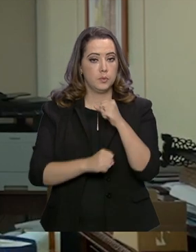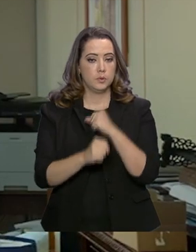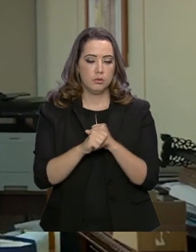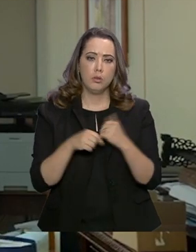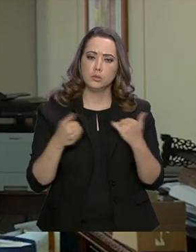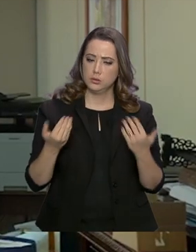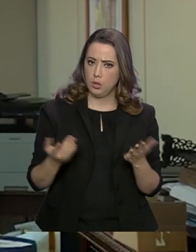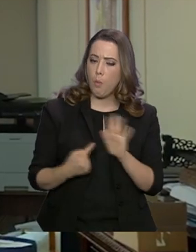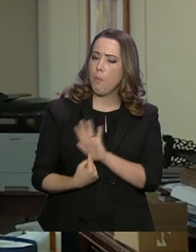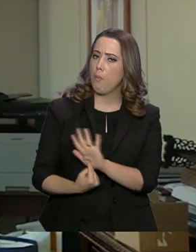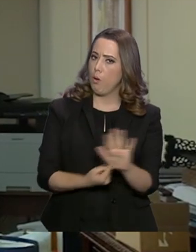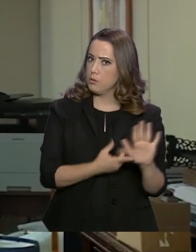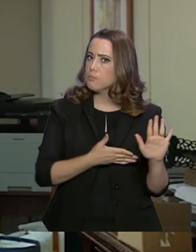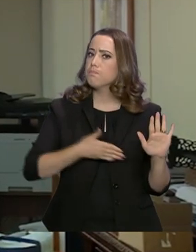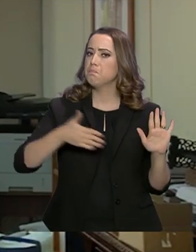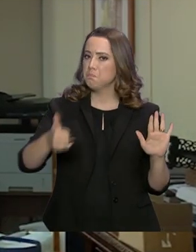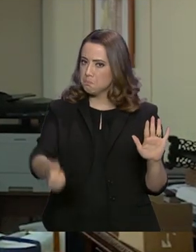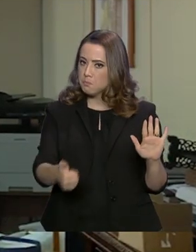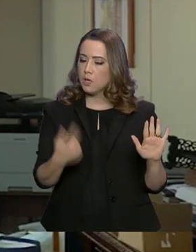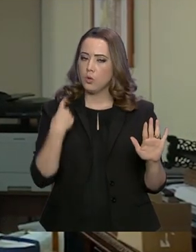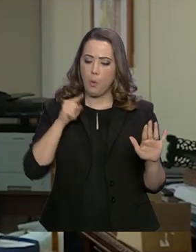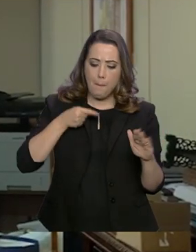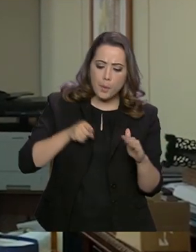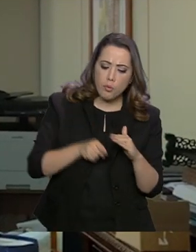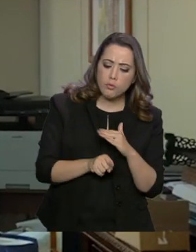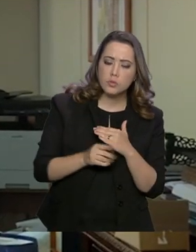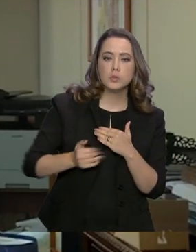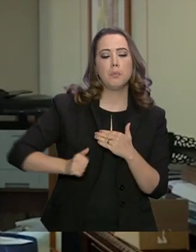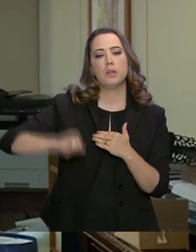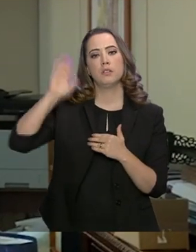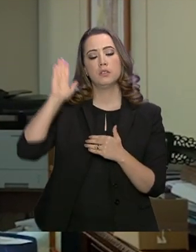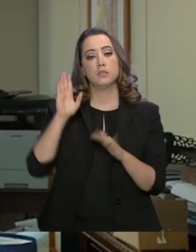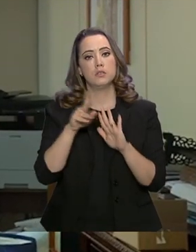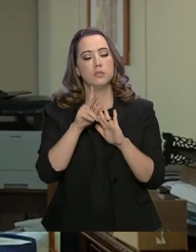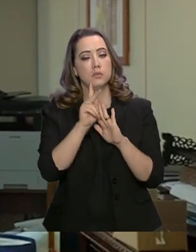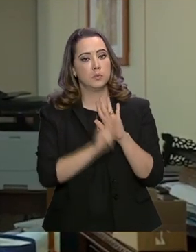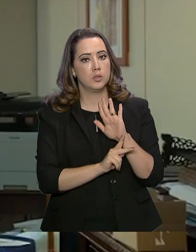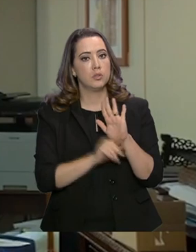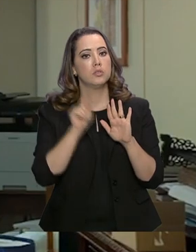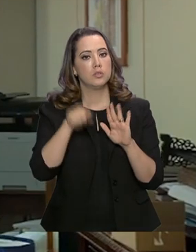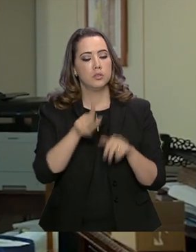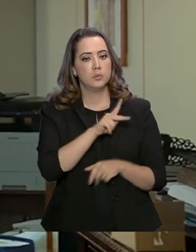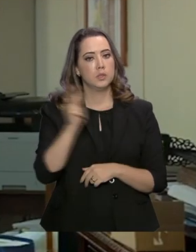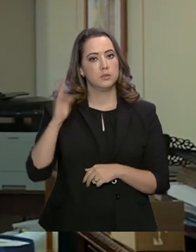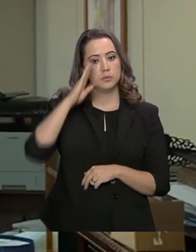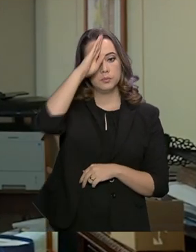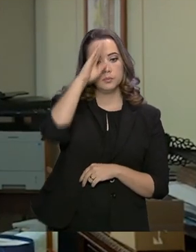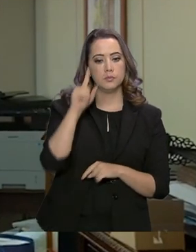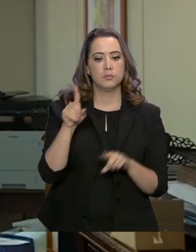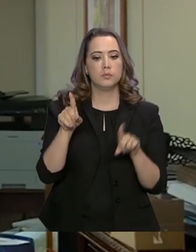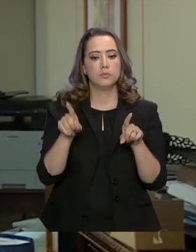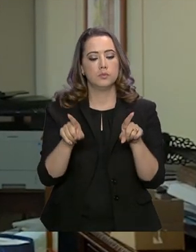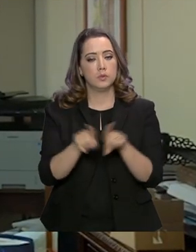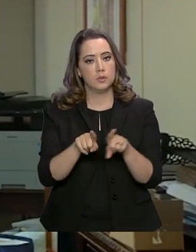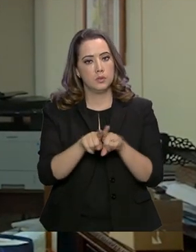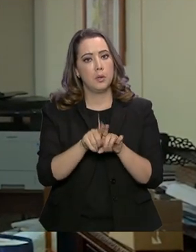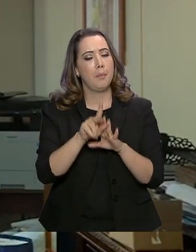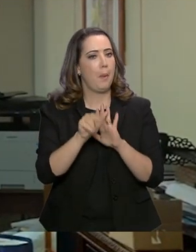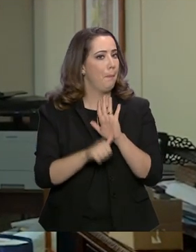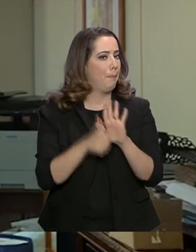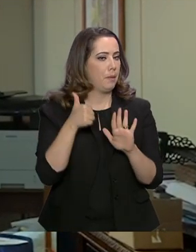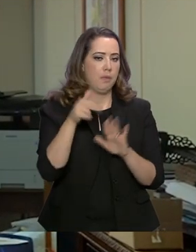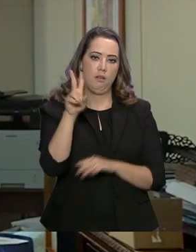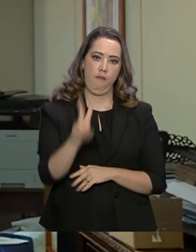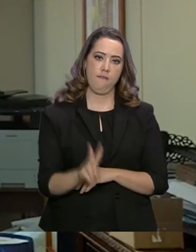funcionando. Nós vamos aprofundar ainda mais esse projeto que é do governo do presidente Jair Bolsonaro e projeto piloto,